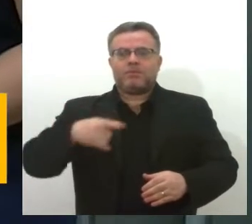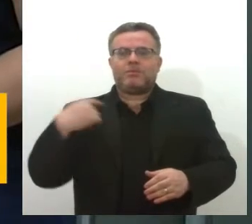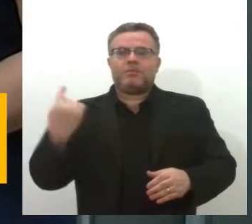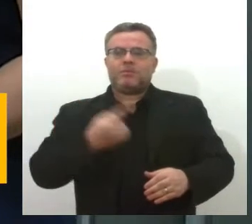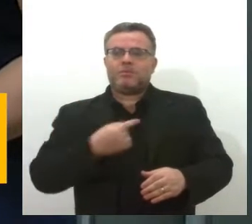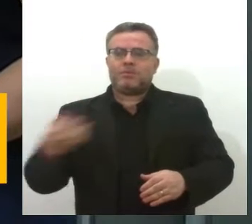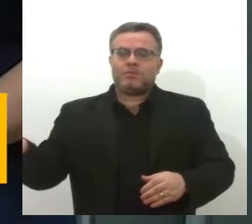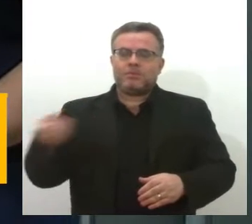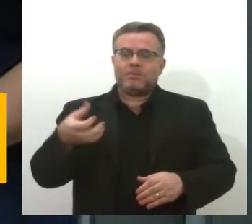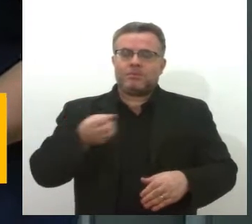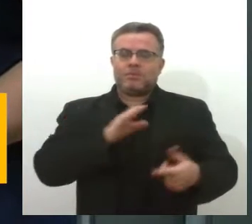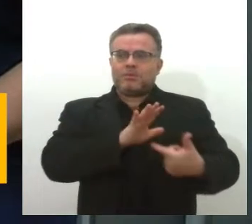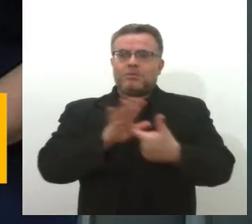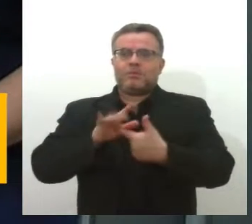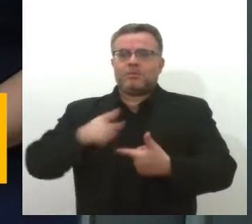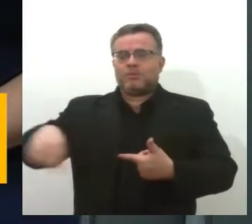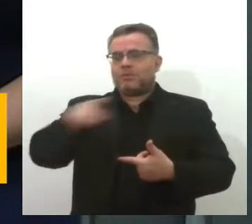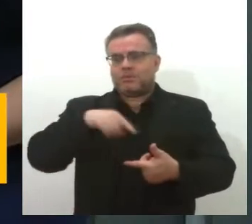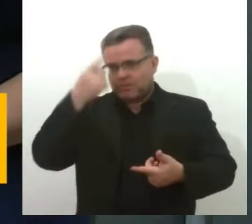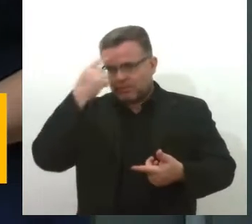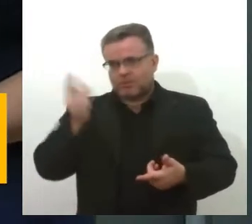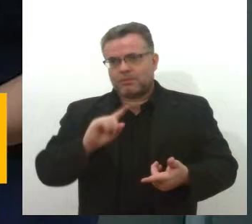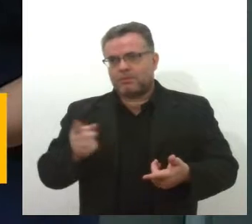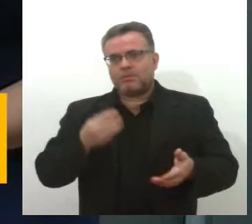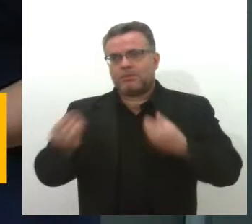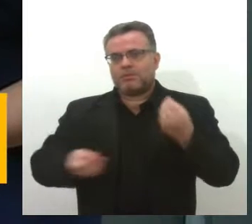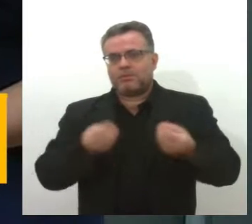cidadão que muitas vezes não sabe que existe essa lei.